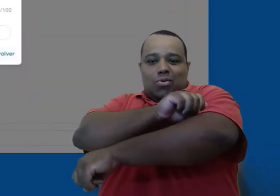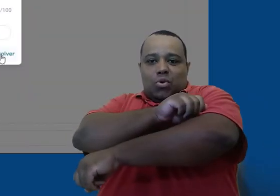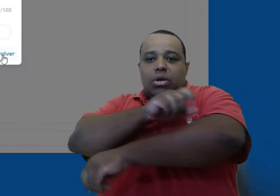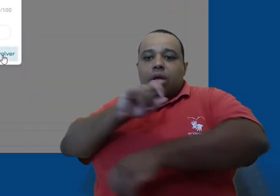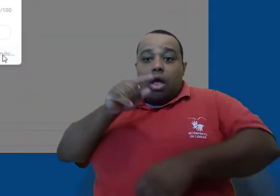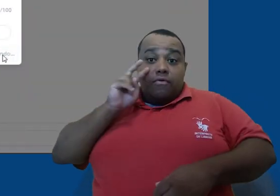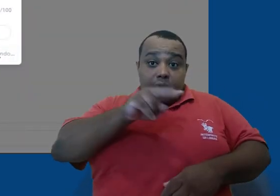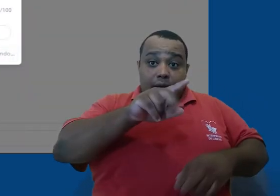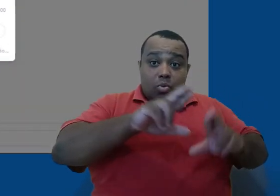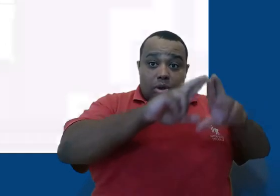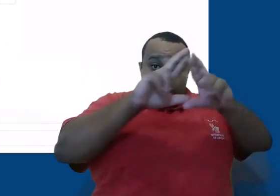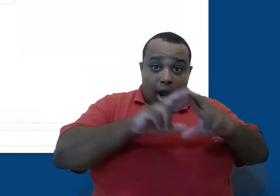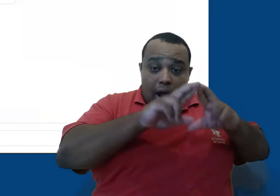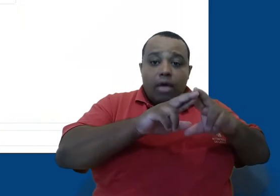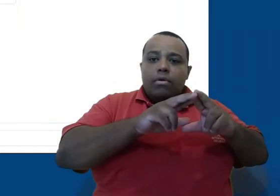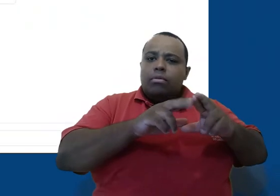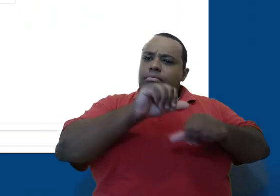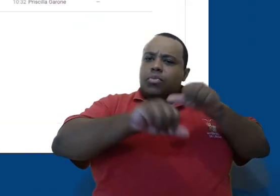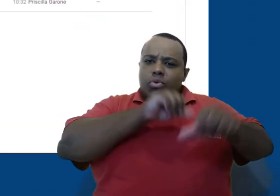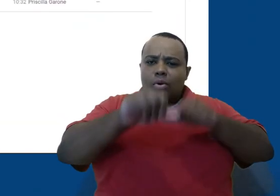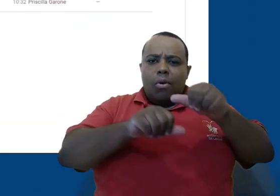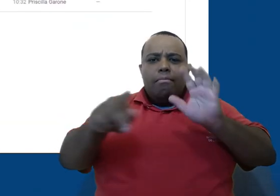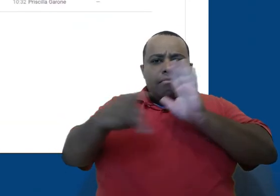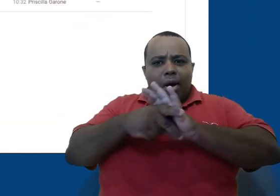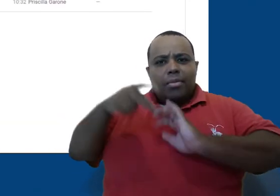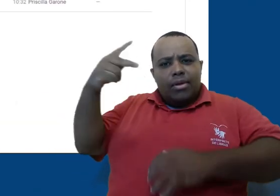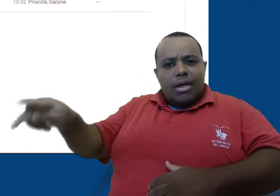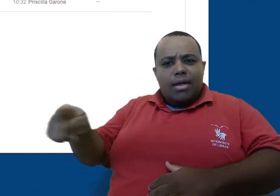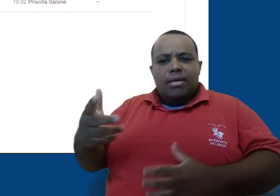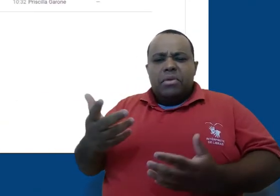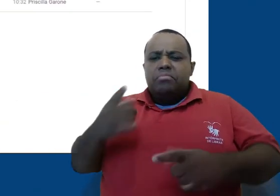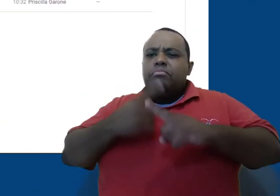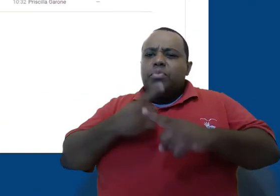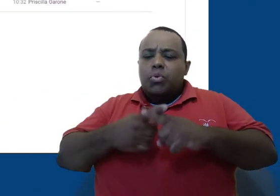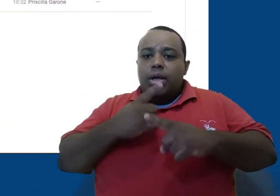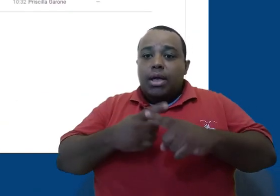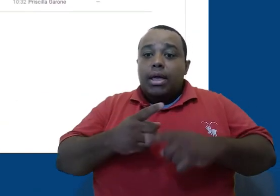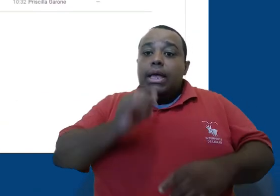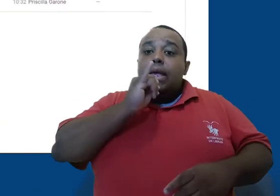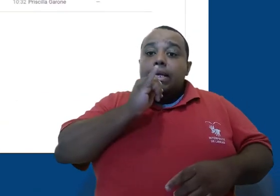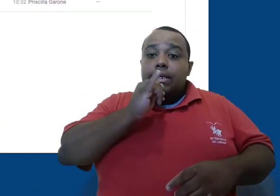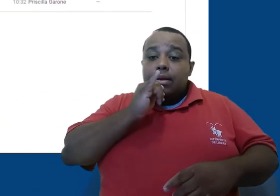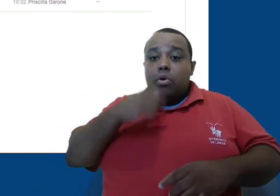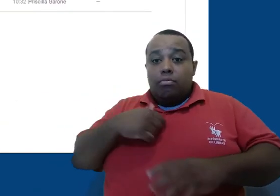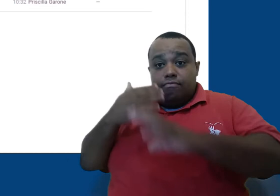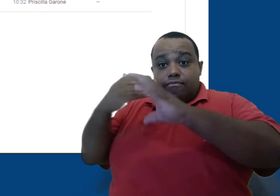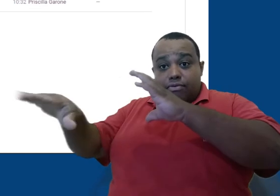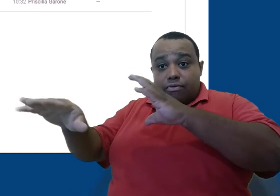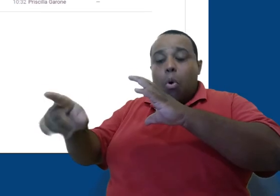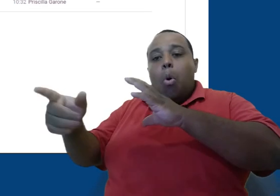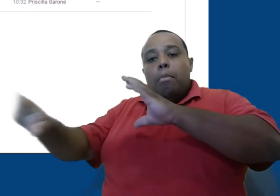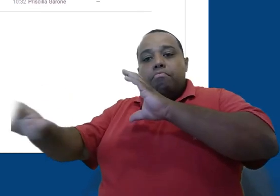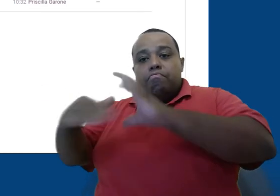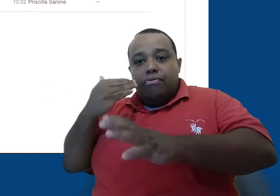e, voltando mais uma vez ao Drive, a propriedade do arquivo voltou a ser dela. Mas afinal, o que essa troca de propriedade quer dizer?